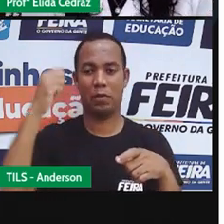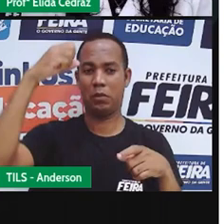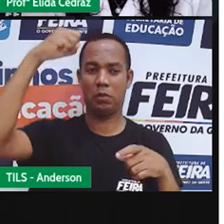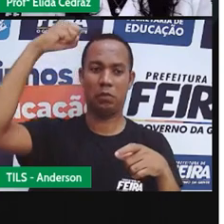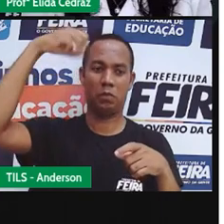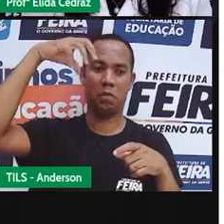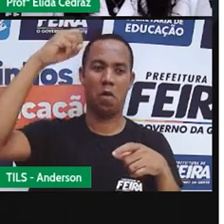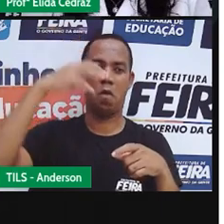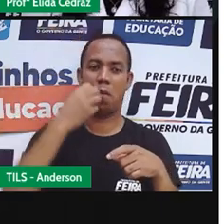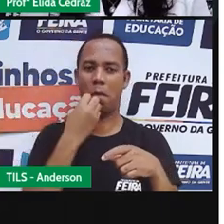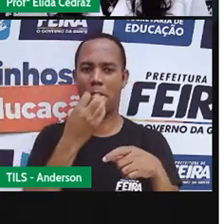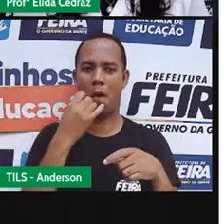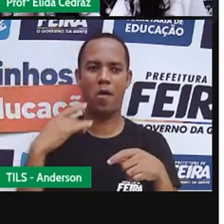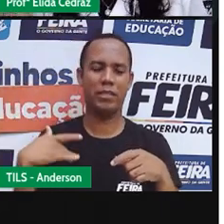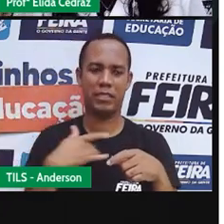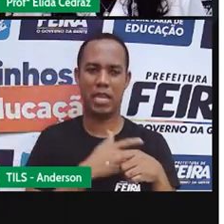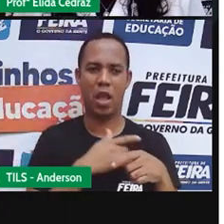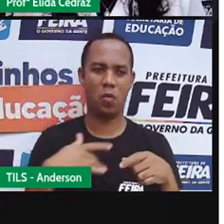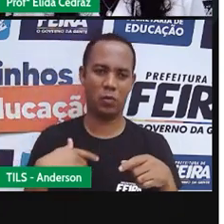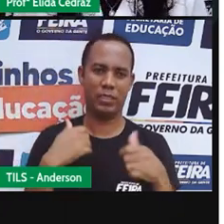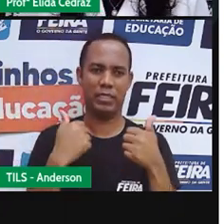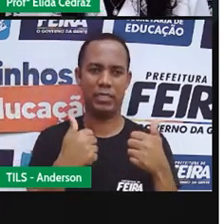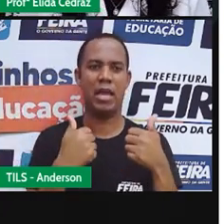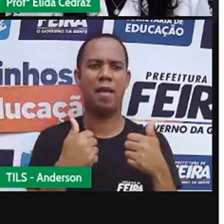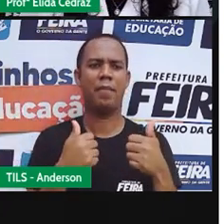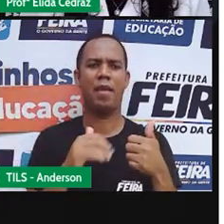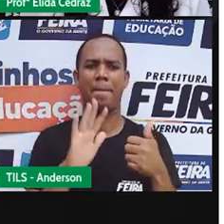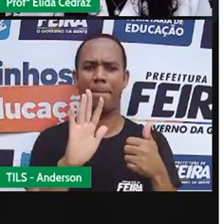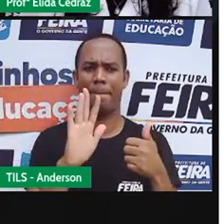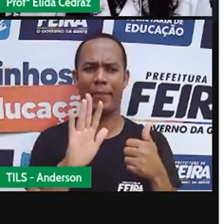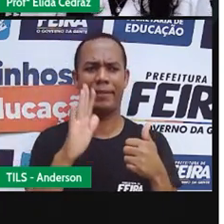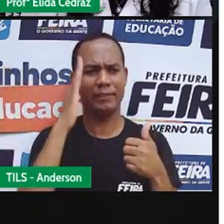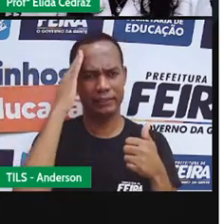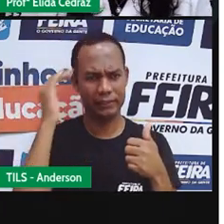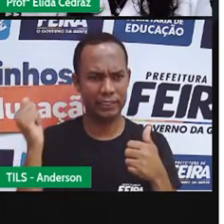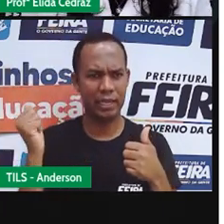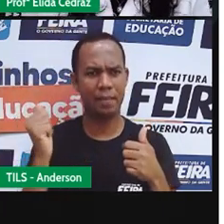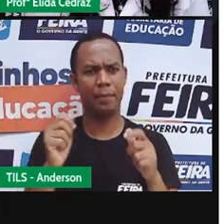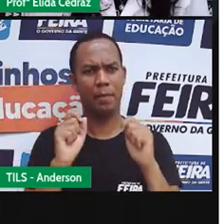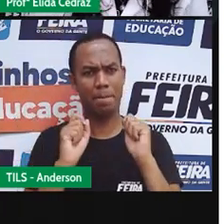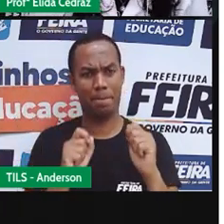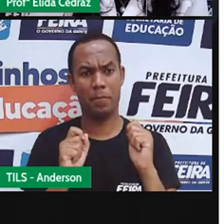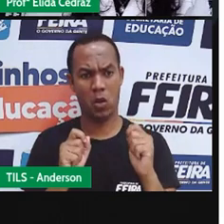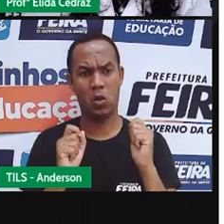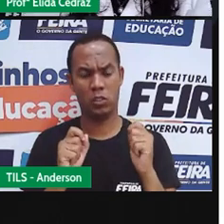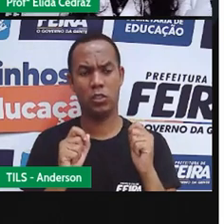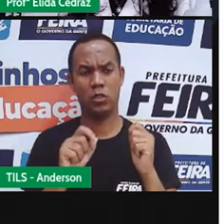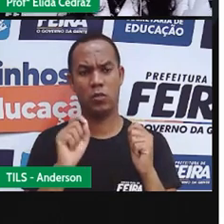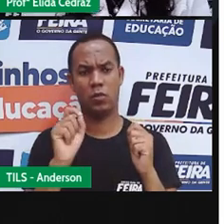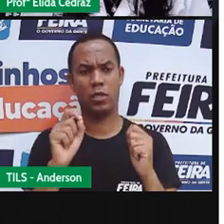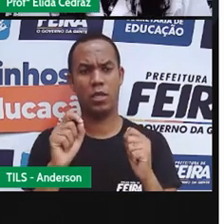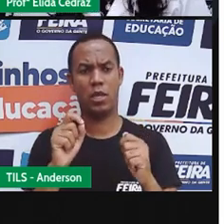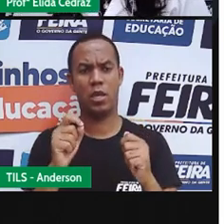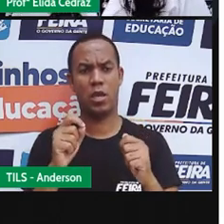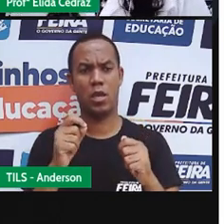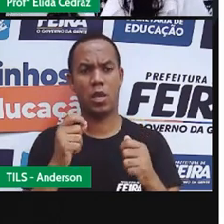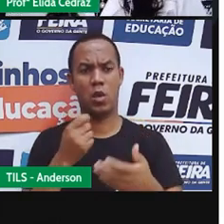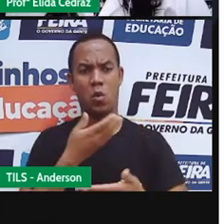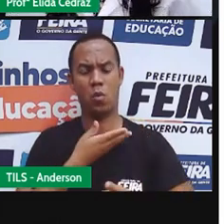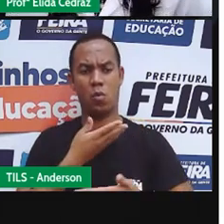benéfico pra nossa saúde. Também sabem que se a gente se expor, a gente pode criar penas e vidas grandes.